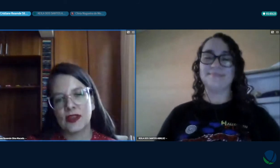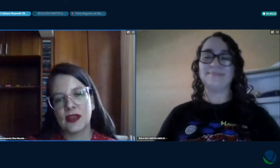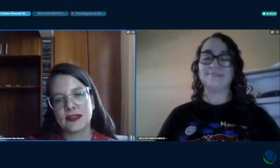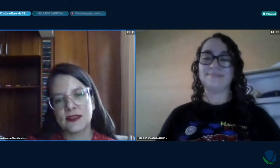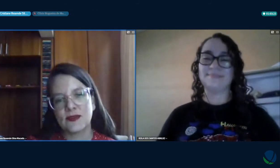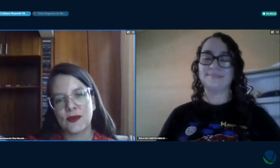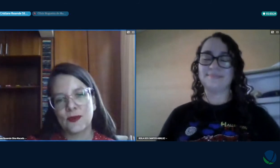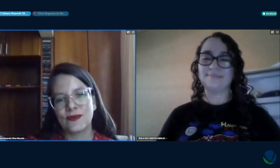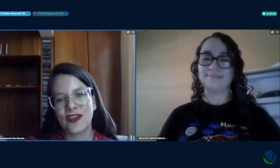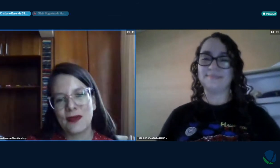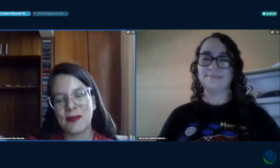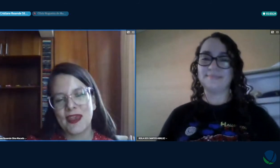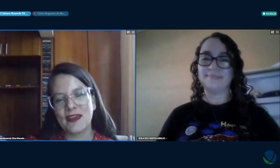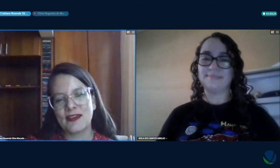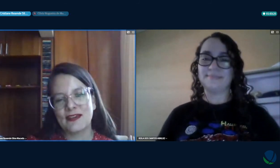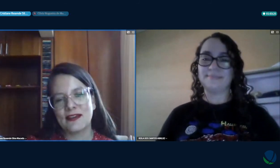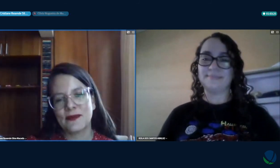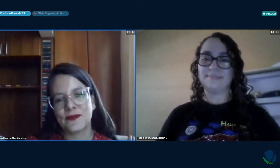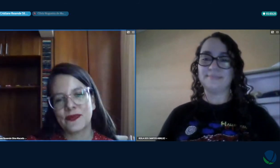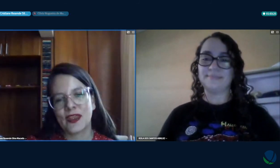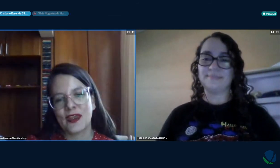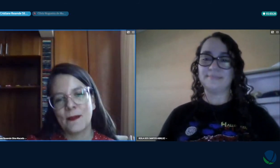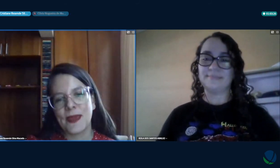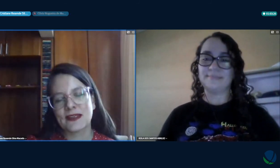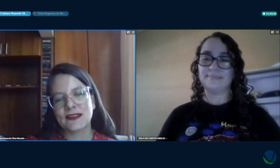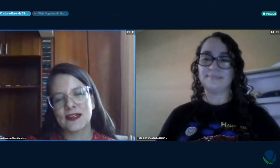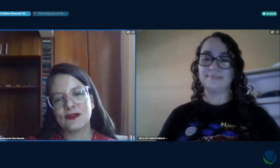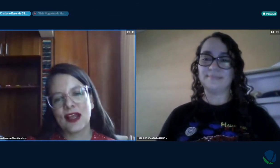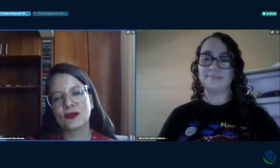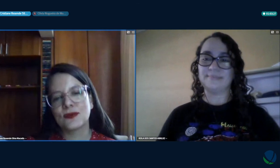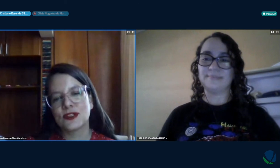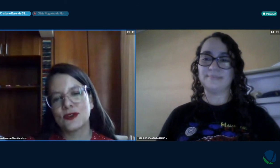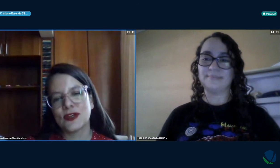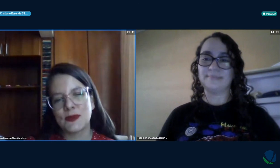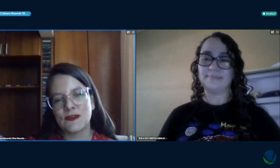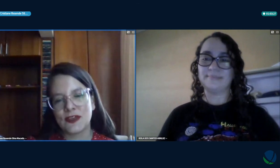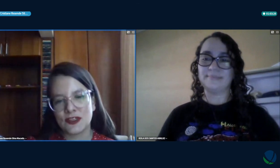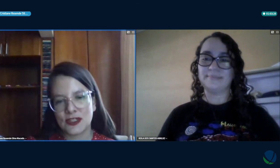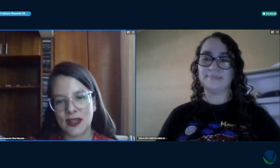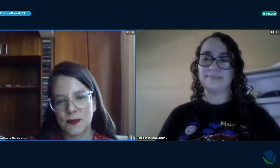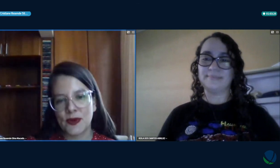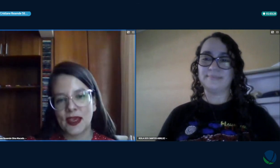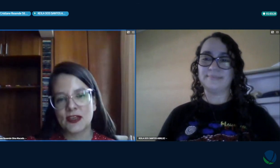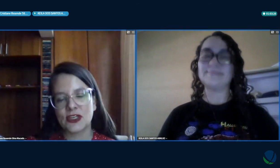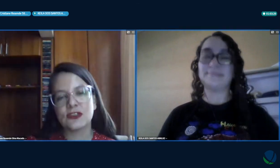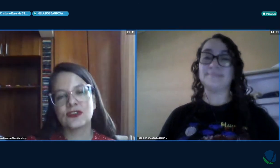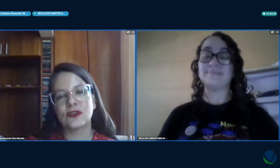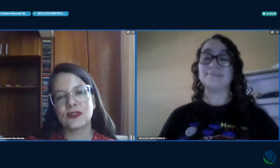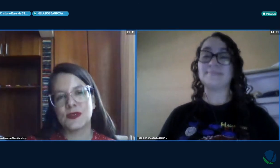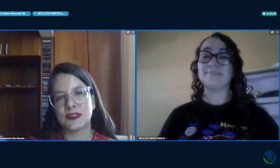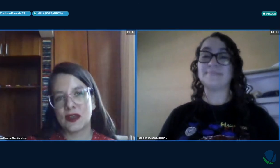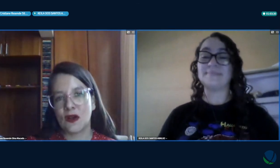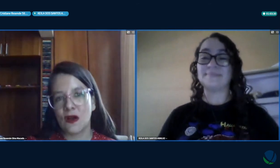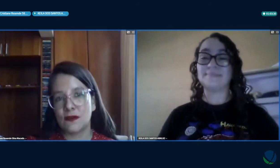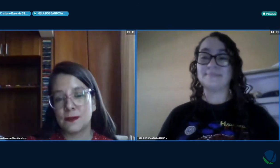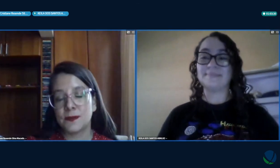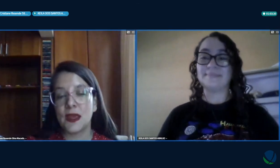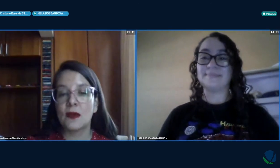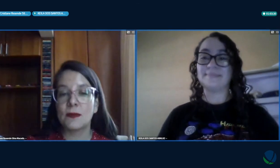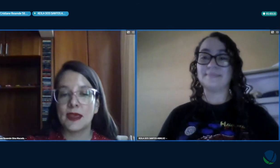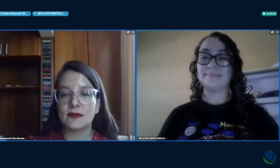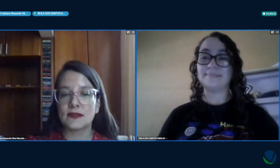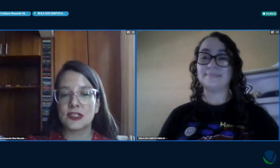assim fiquei bem pensando na turma de 2020 né porque a gente de 2019